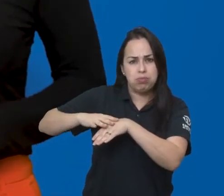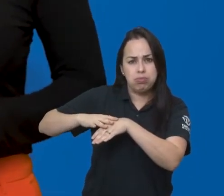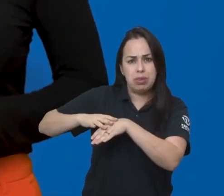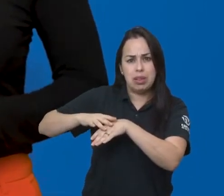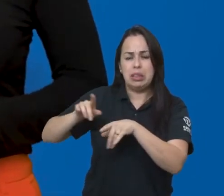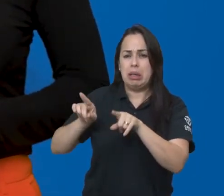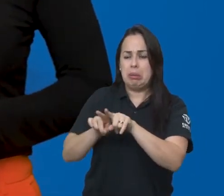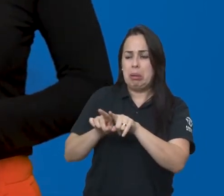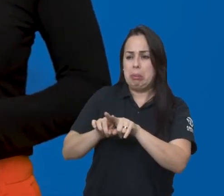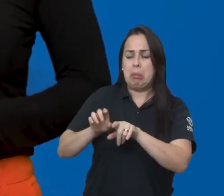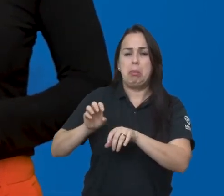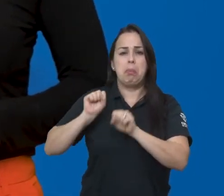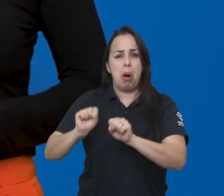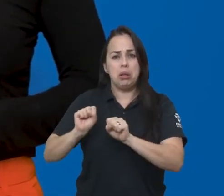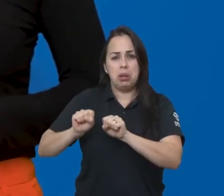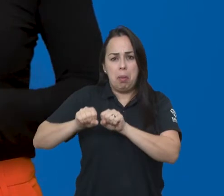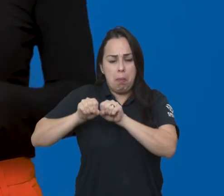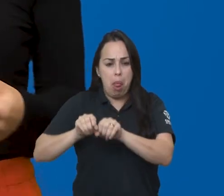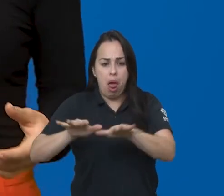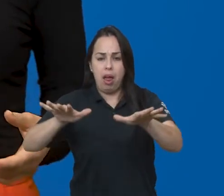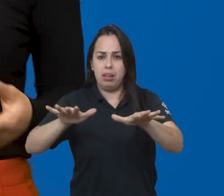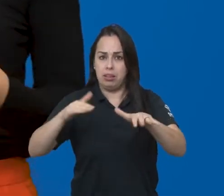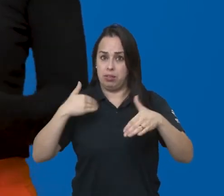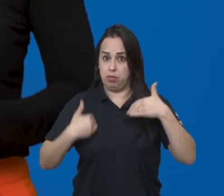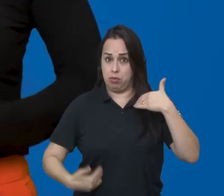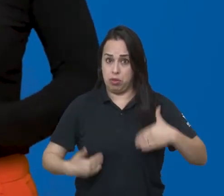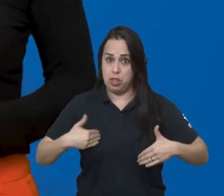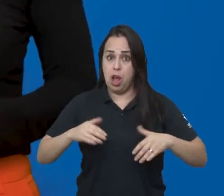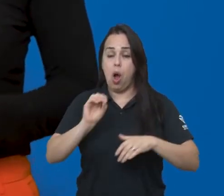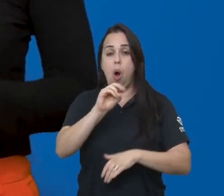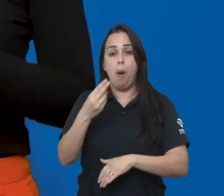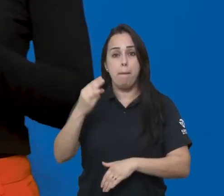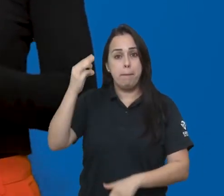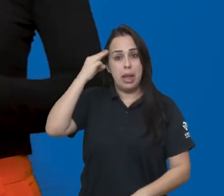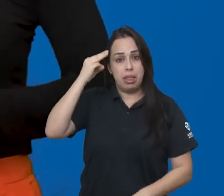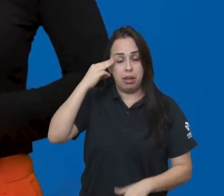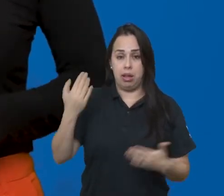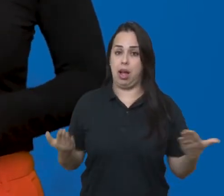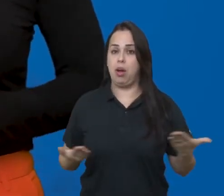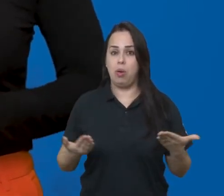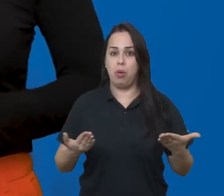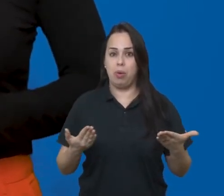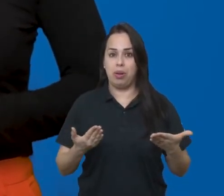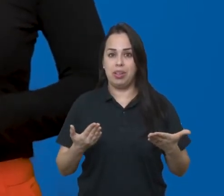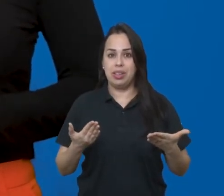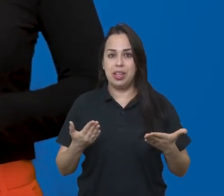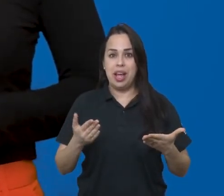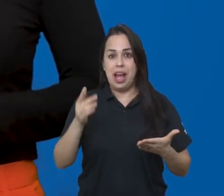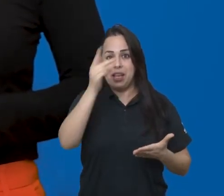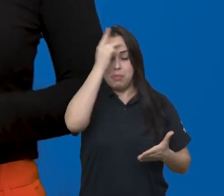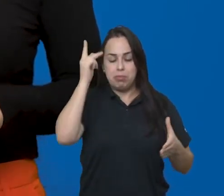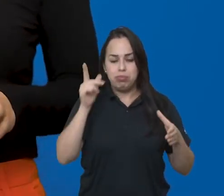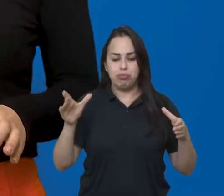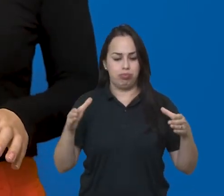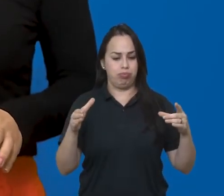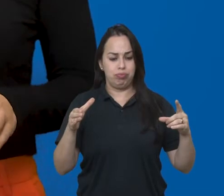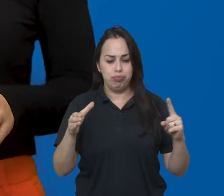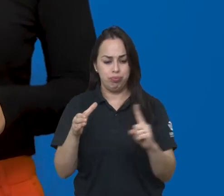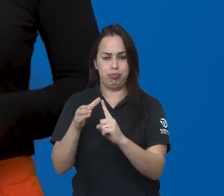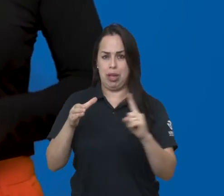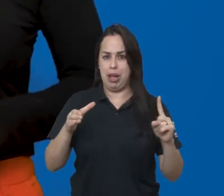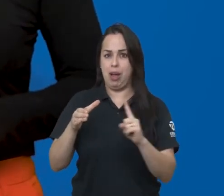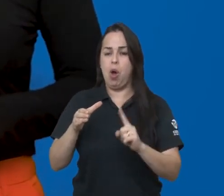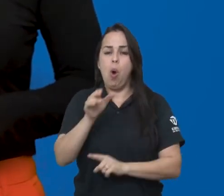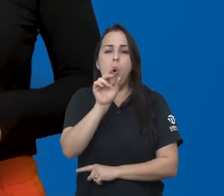pudessem acarretar sérias deficiências físicas ou mentais. Atualmente, muitos integrantes da comunidade surda